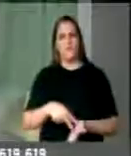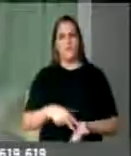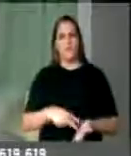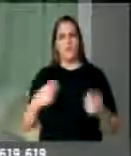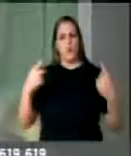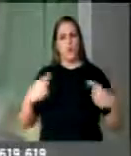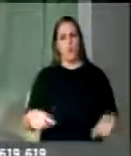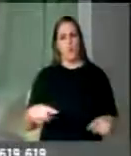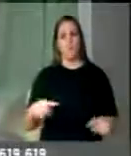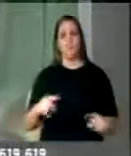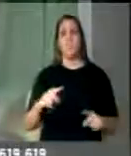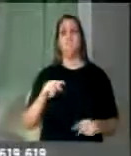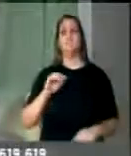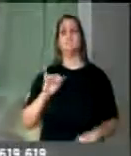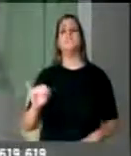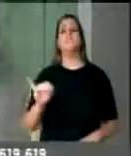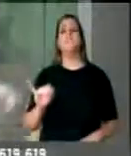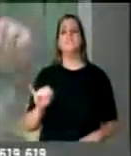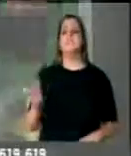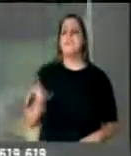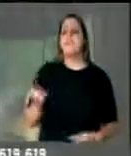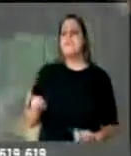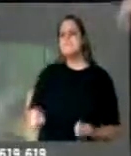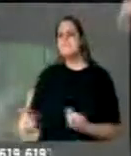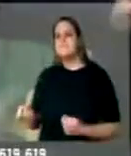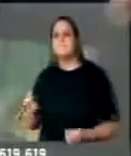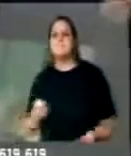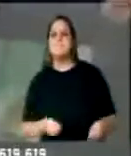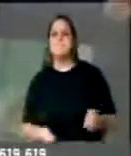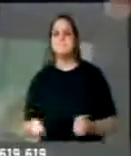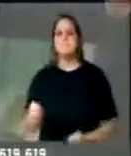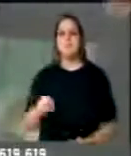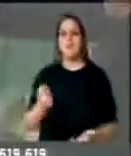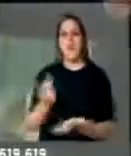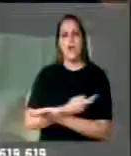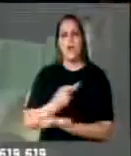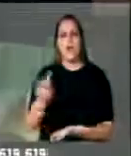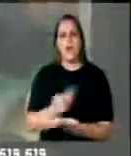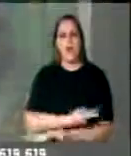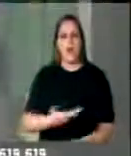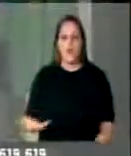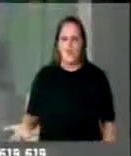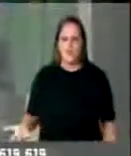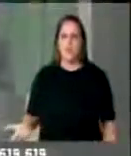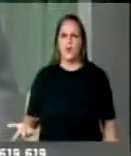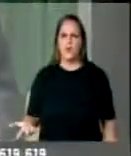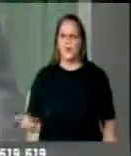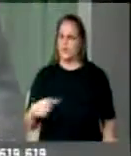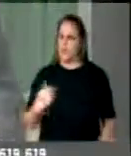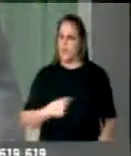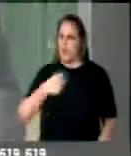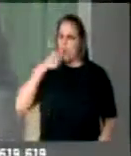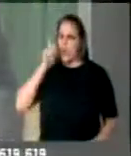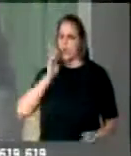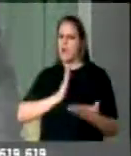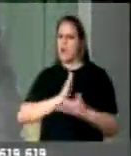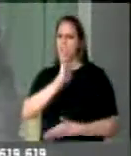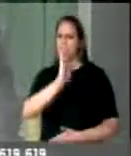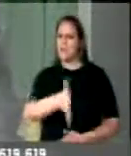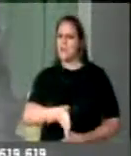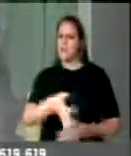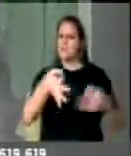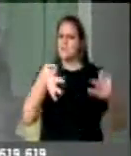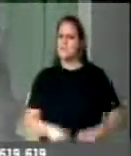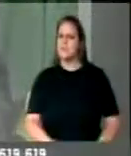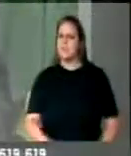dia, qualquer tentativa de manobra, de distorção, daquilo que aprovamos na noite de ontem, na